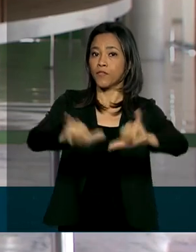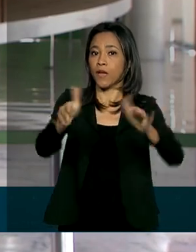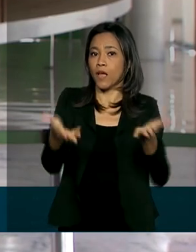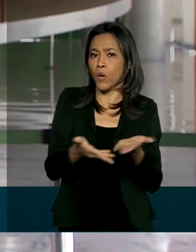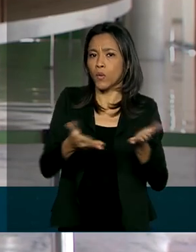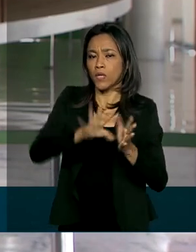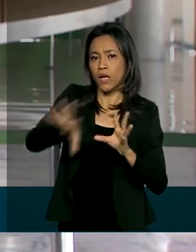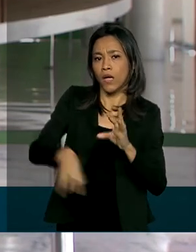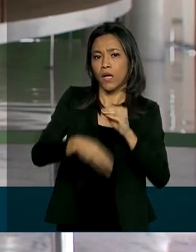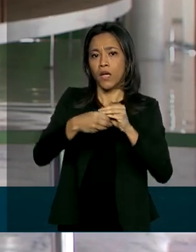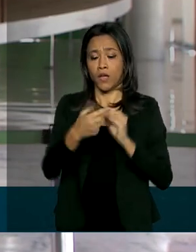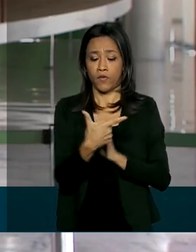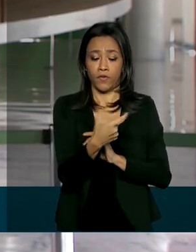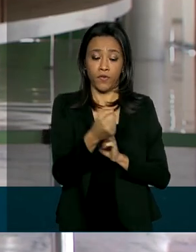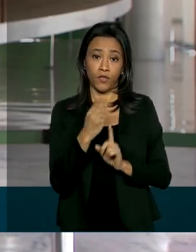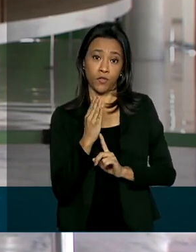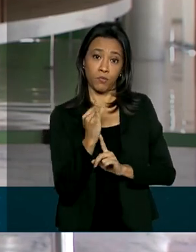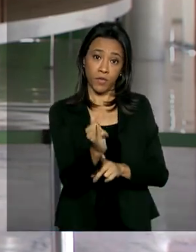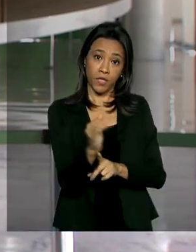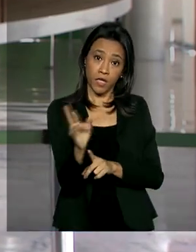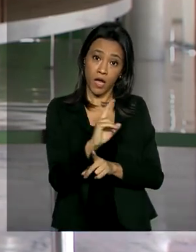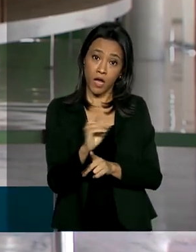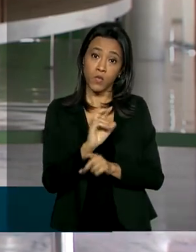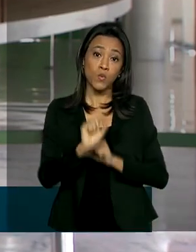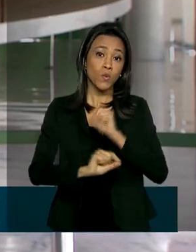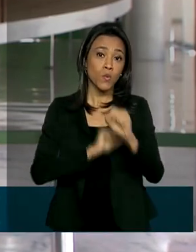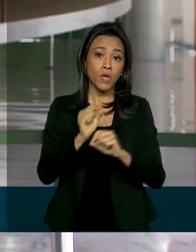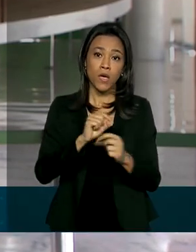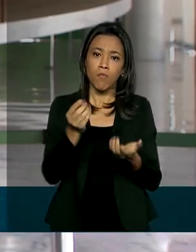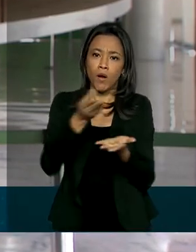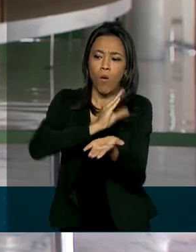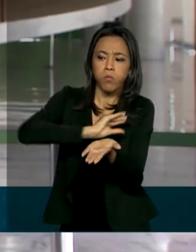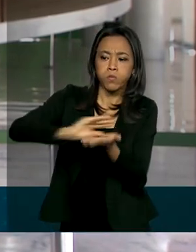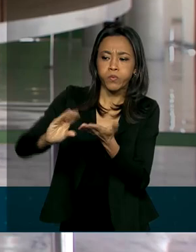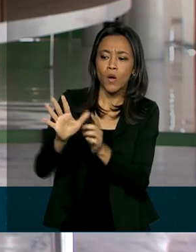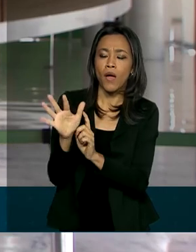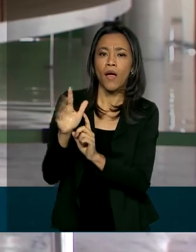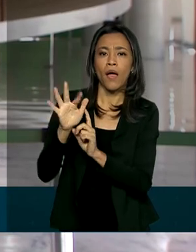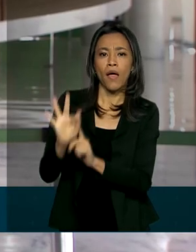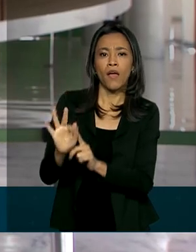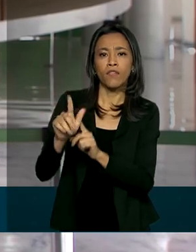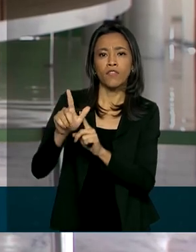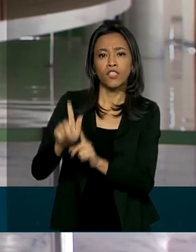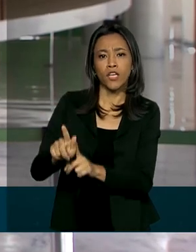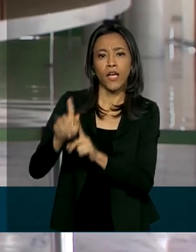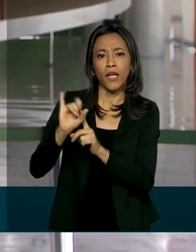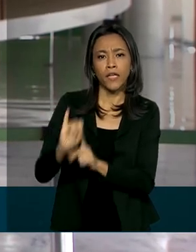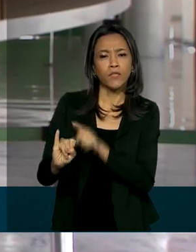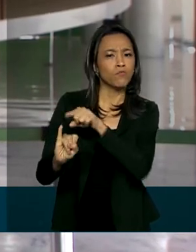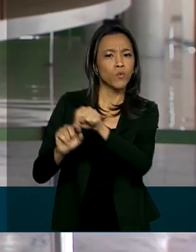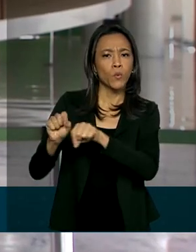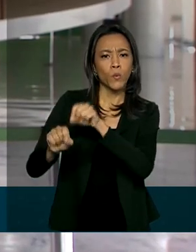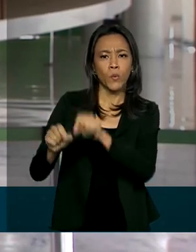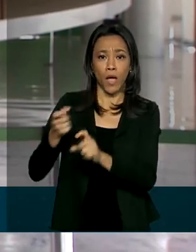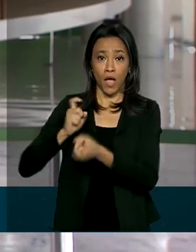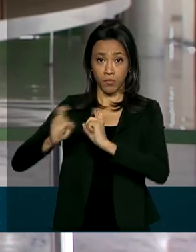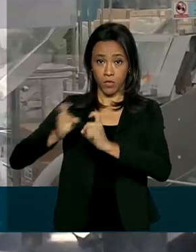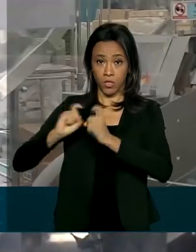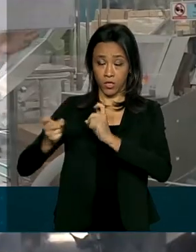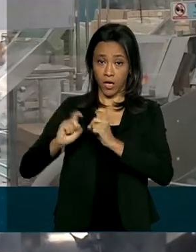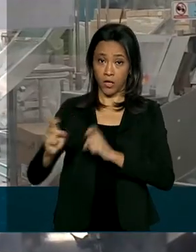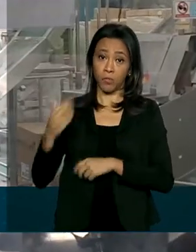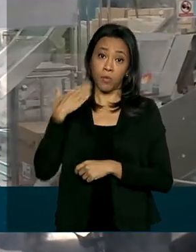bilhões de reais ao Fundo Garantidor para Investimentos, o FGI, que é administrado pelo BNDES. Até o fim do ano,